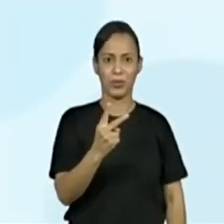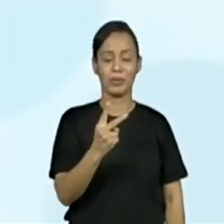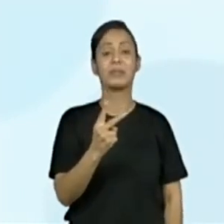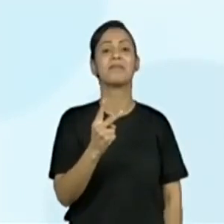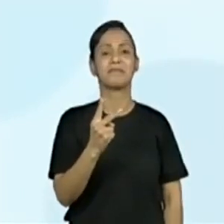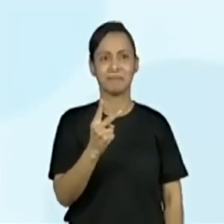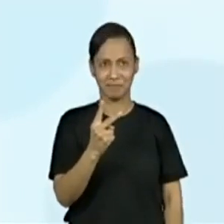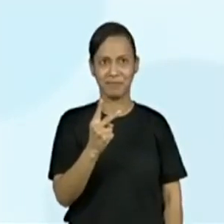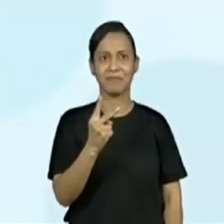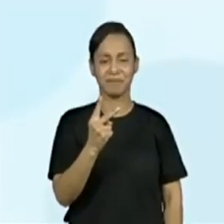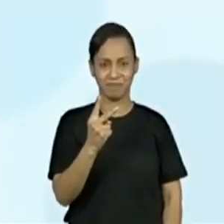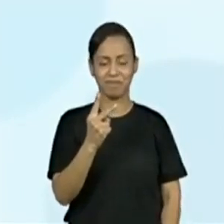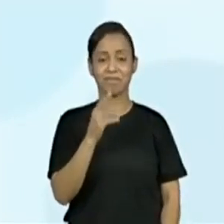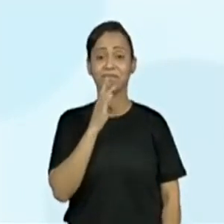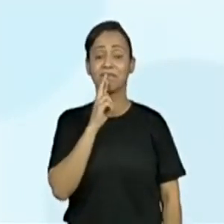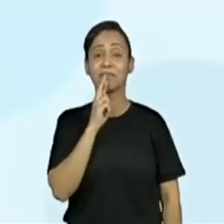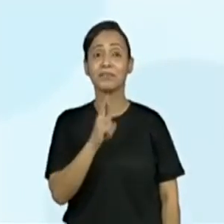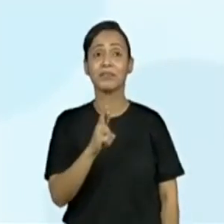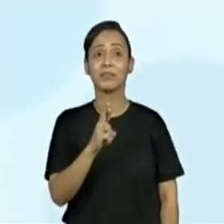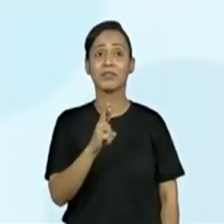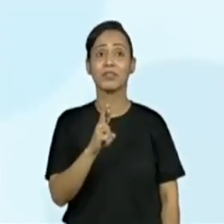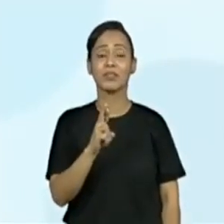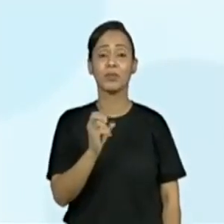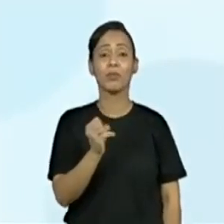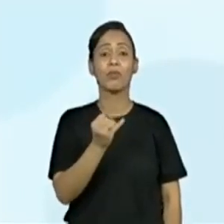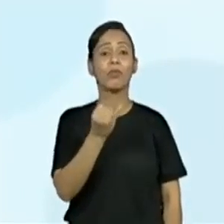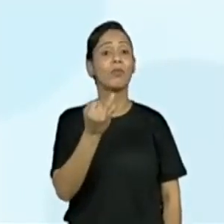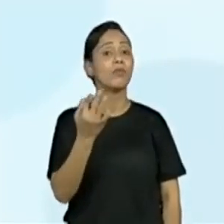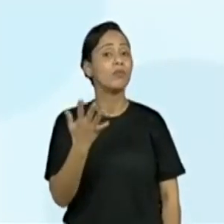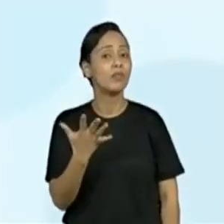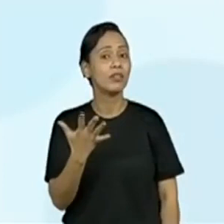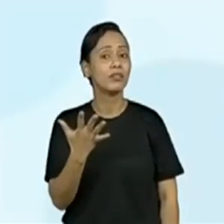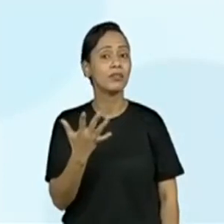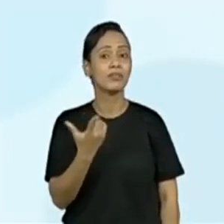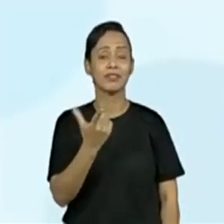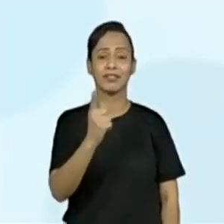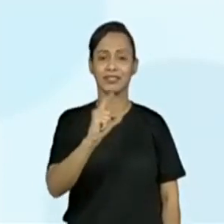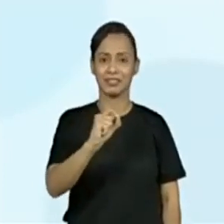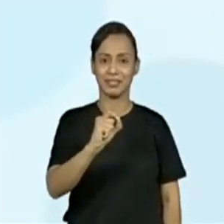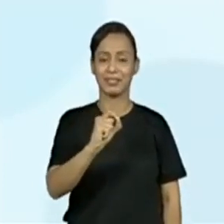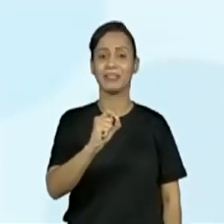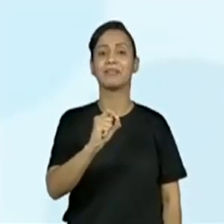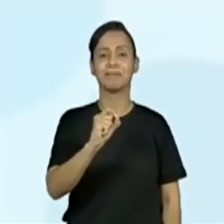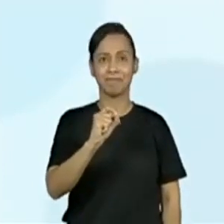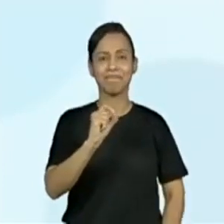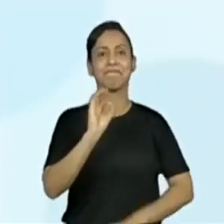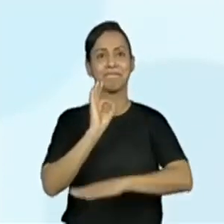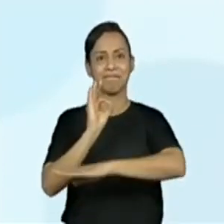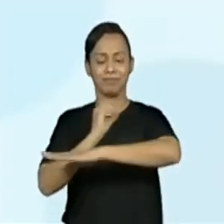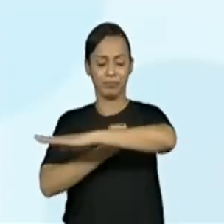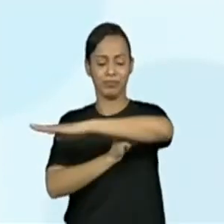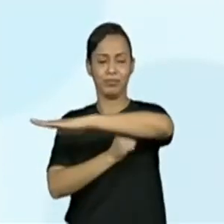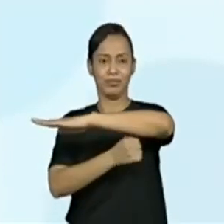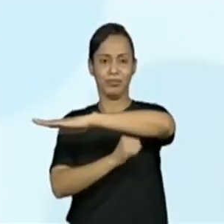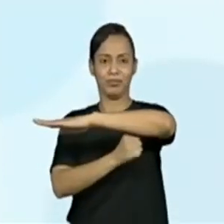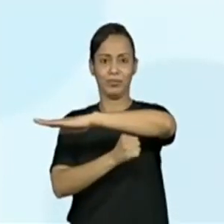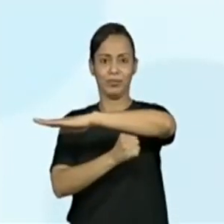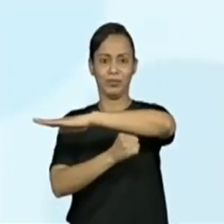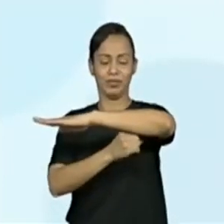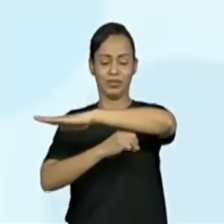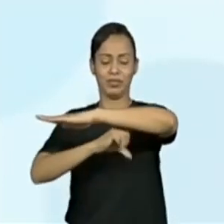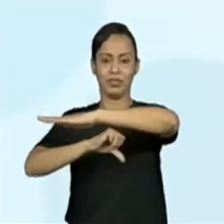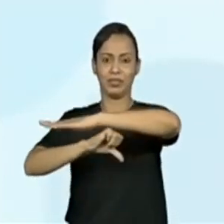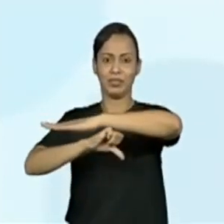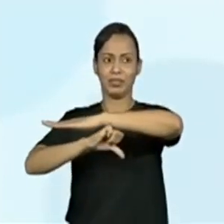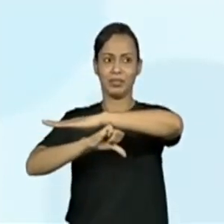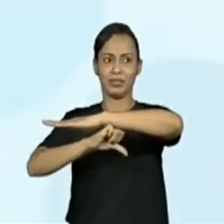obter o número seguinte, que é qual? Já temos aí uma dezena, não é? Depois do 9 e antes do 11. É o